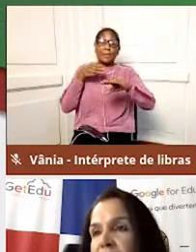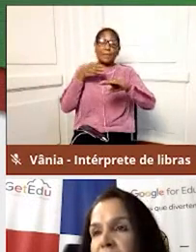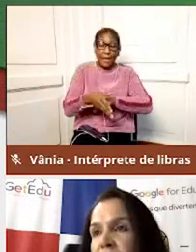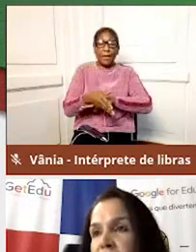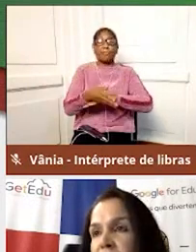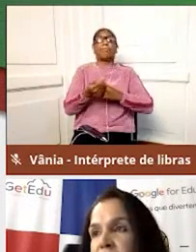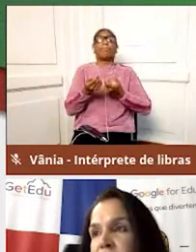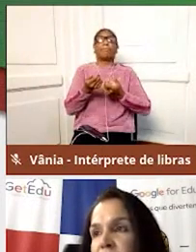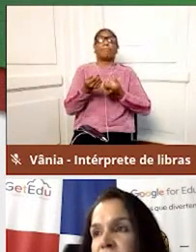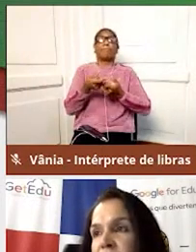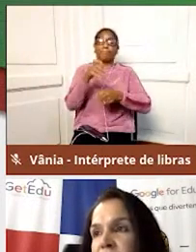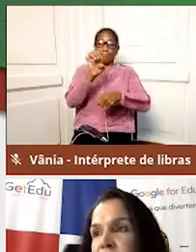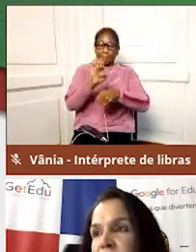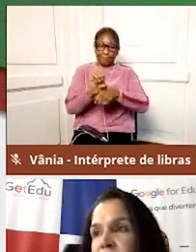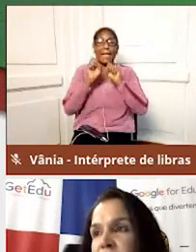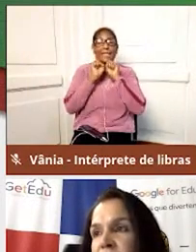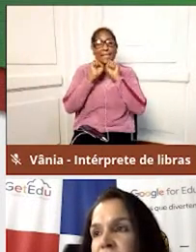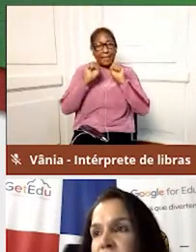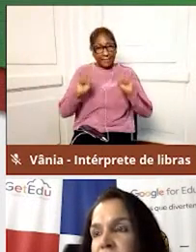Secretaria,